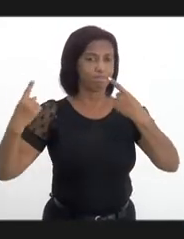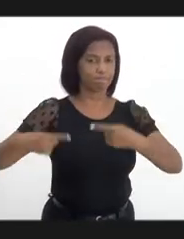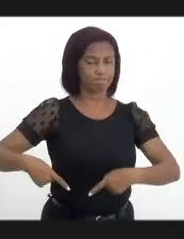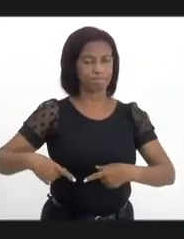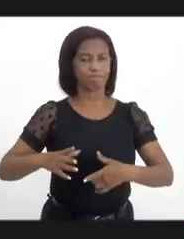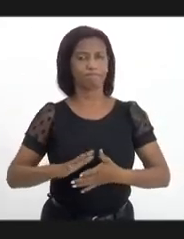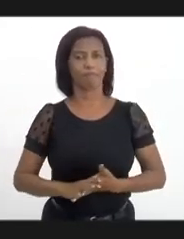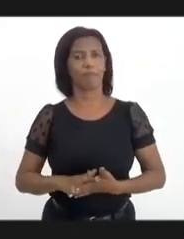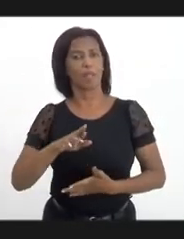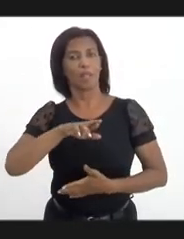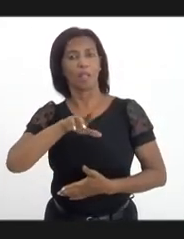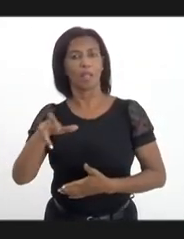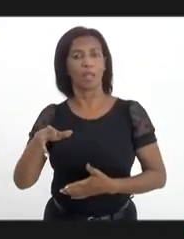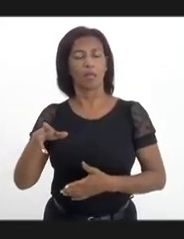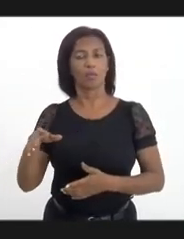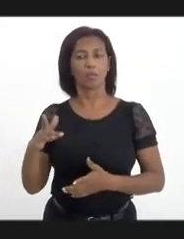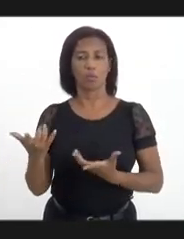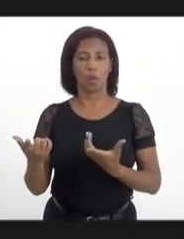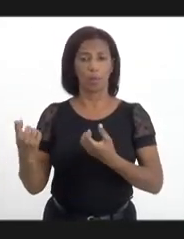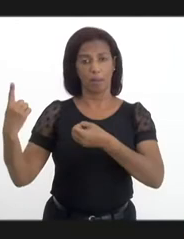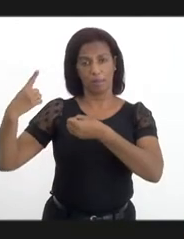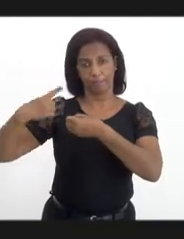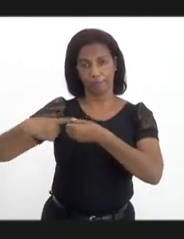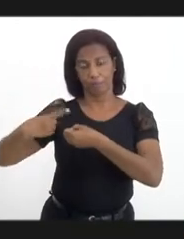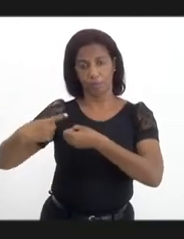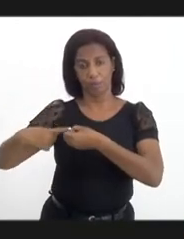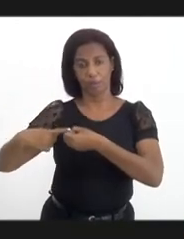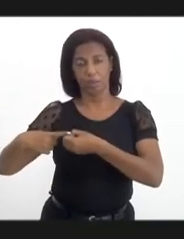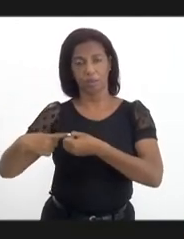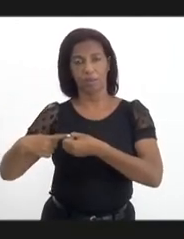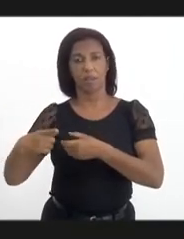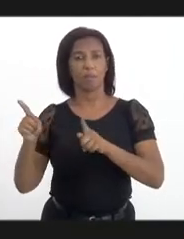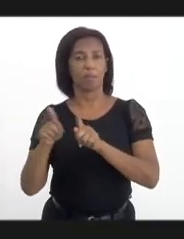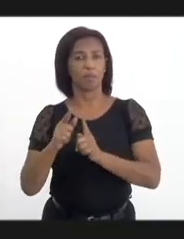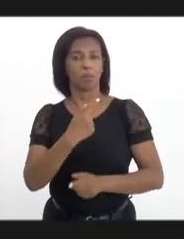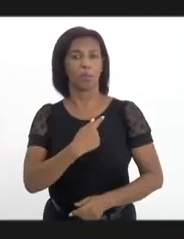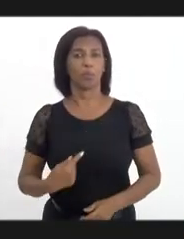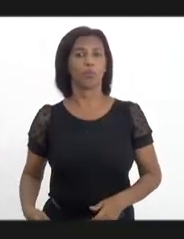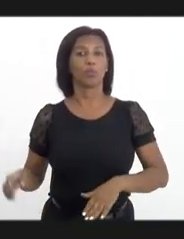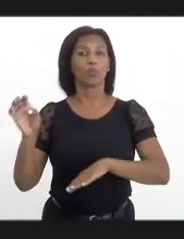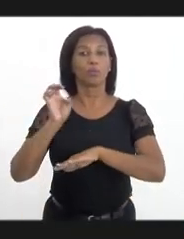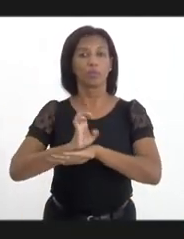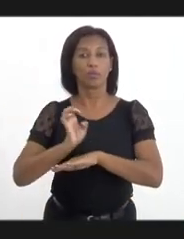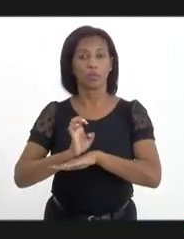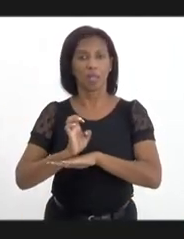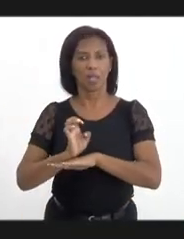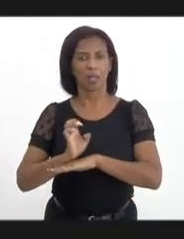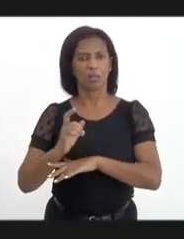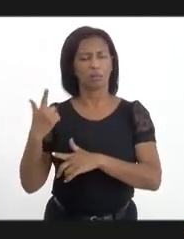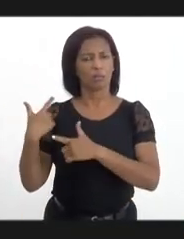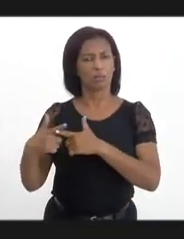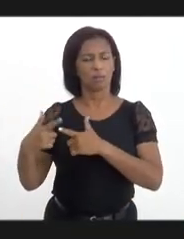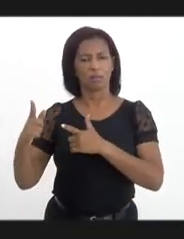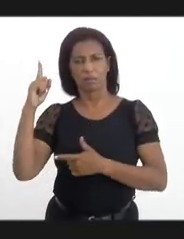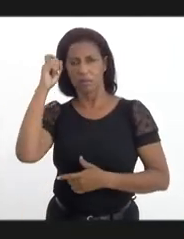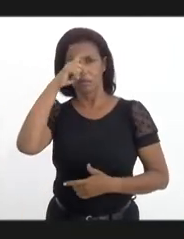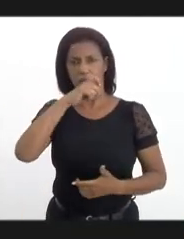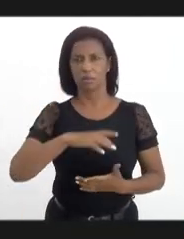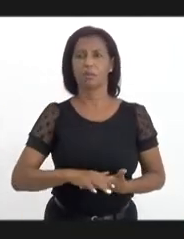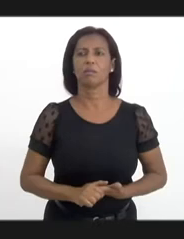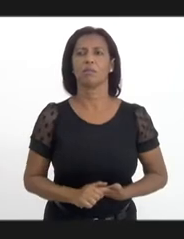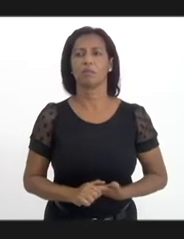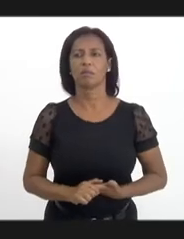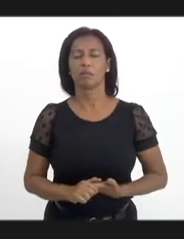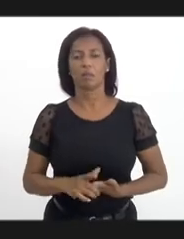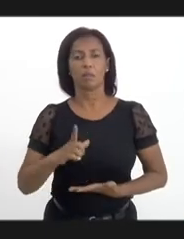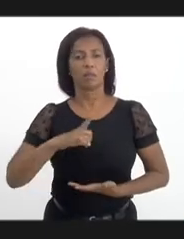não só pelas municipalidades, mas especialmente pelo governo do Estado, porque isso é uma temática de alta complexidade. E eu tenho